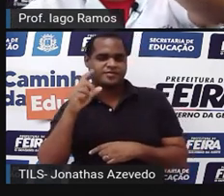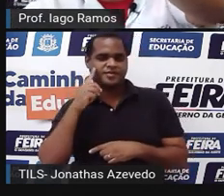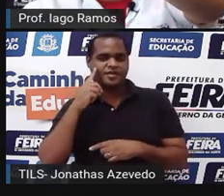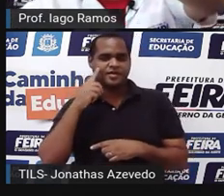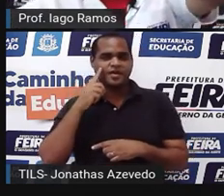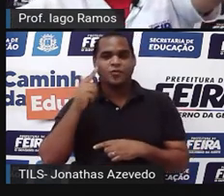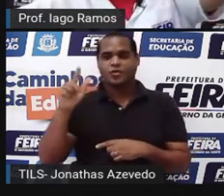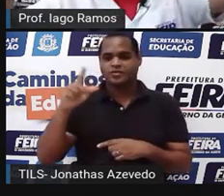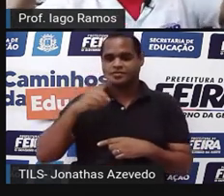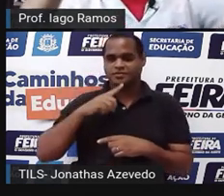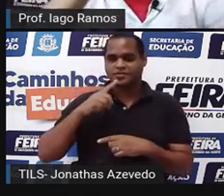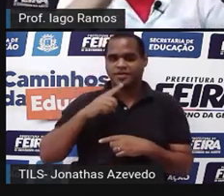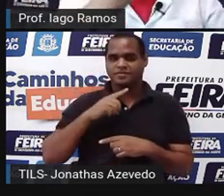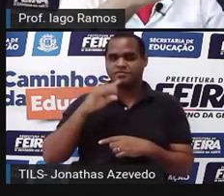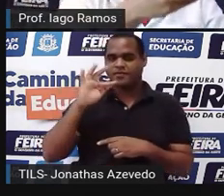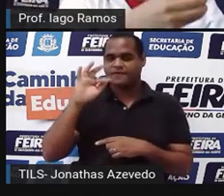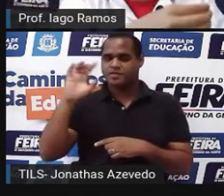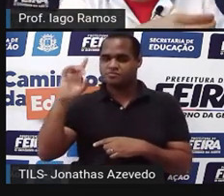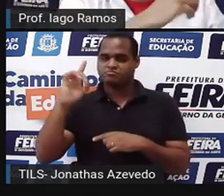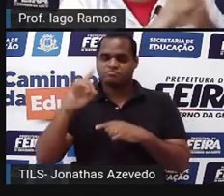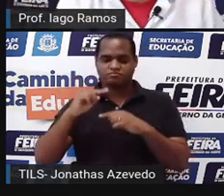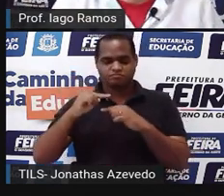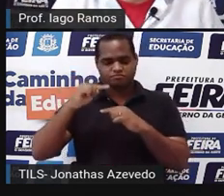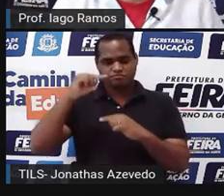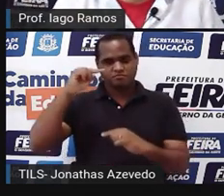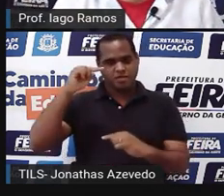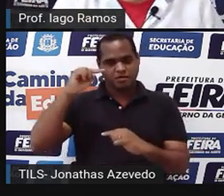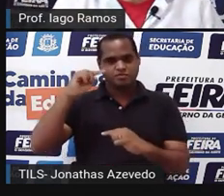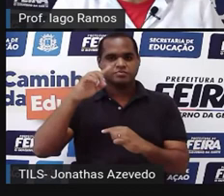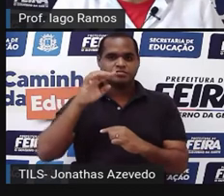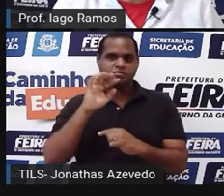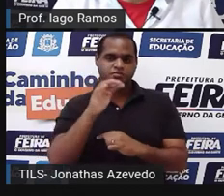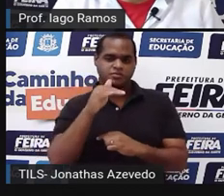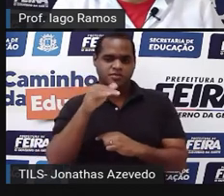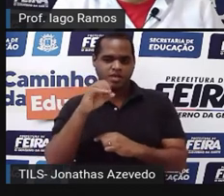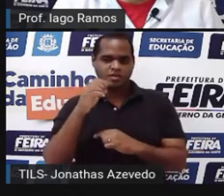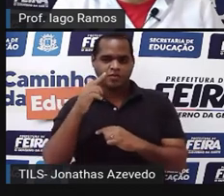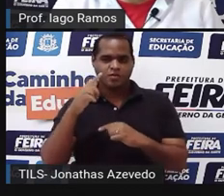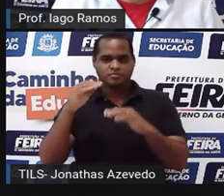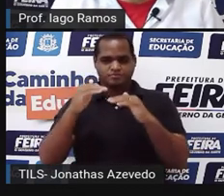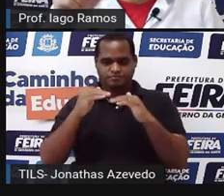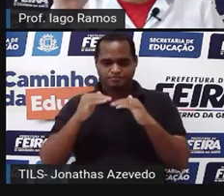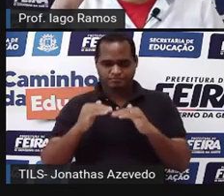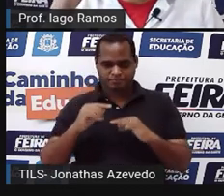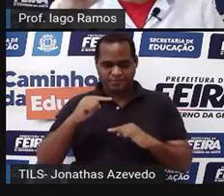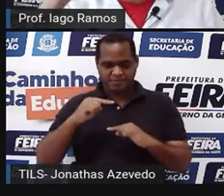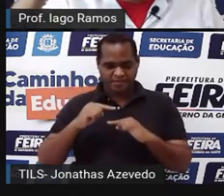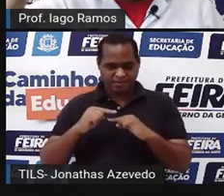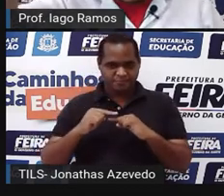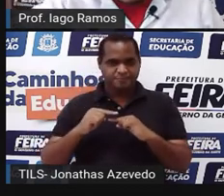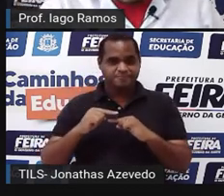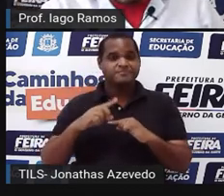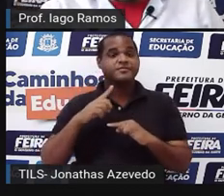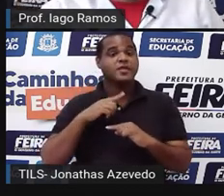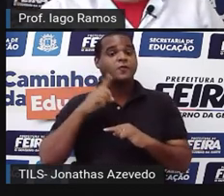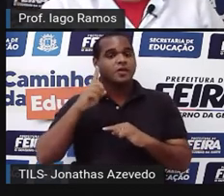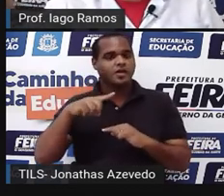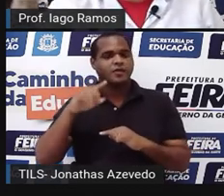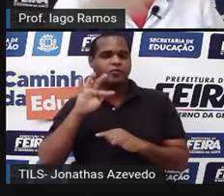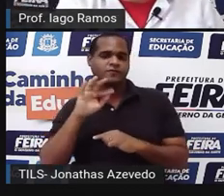maior, montando a razão com o correspondente no menor. Então, o lado FD